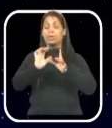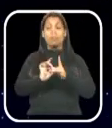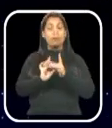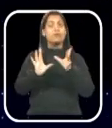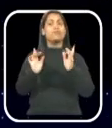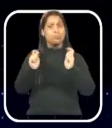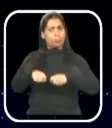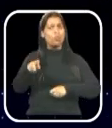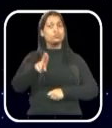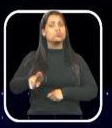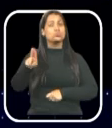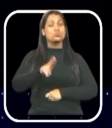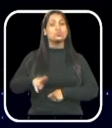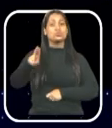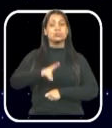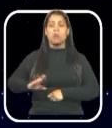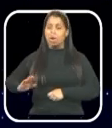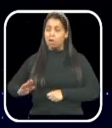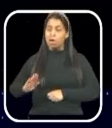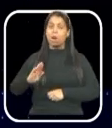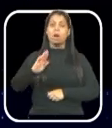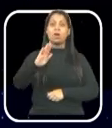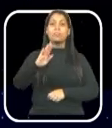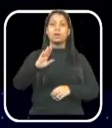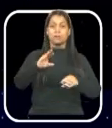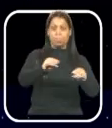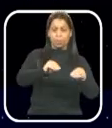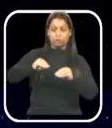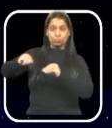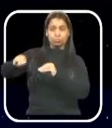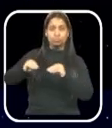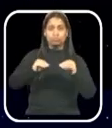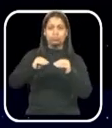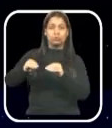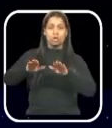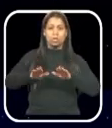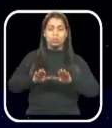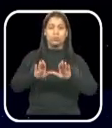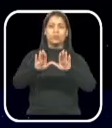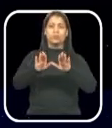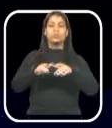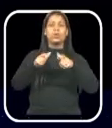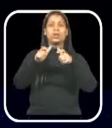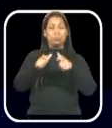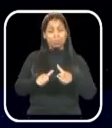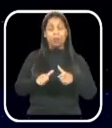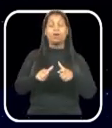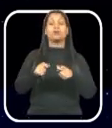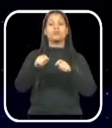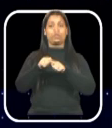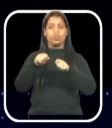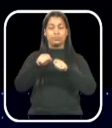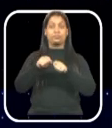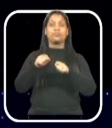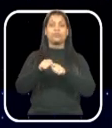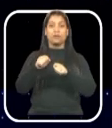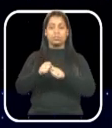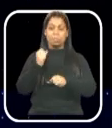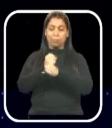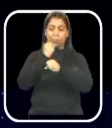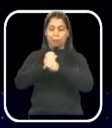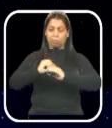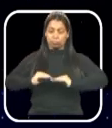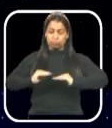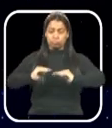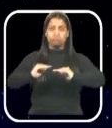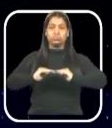a permissão de utilização de rampas de ferro removíveis nas guias rebaixadas de garagem em locais onde foram realizados serviços de